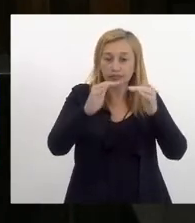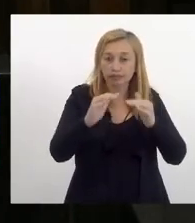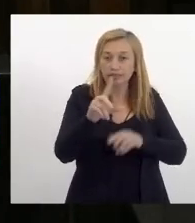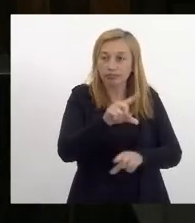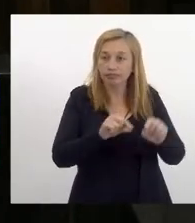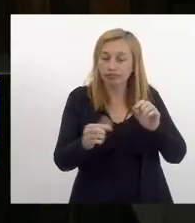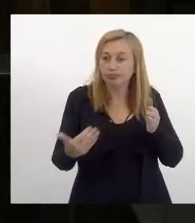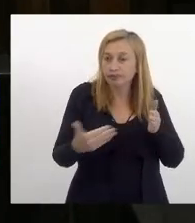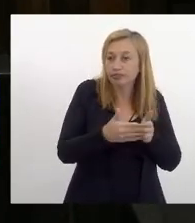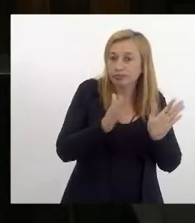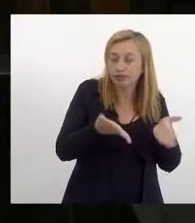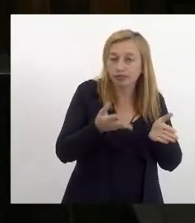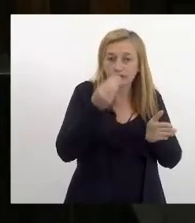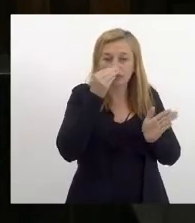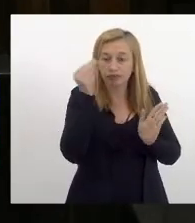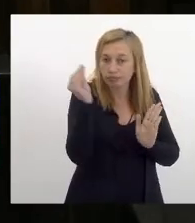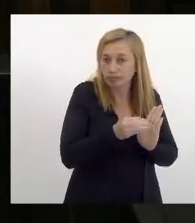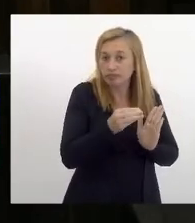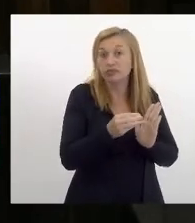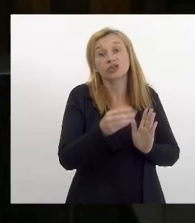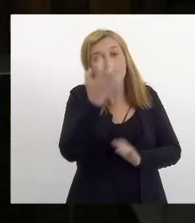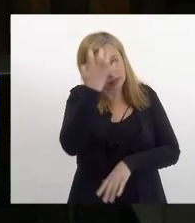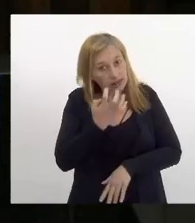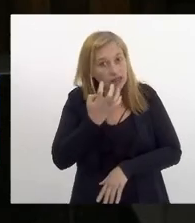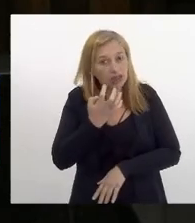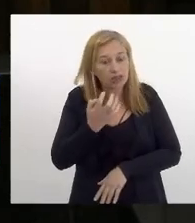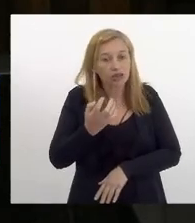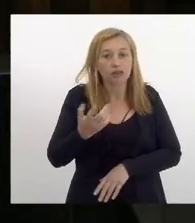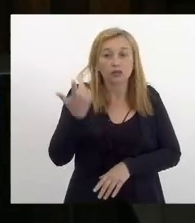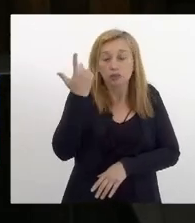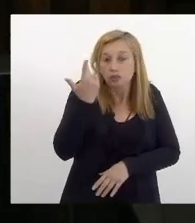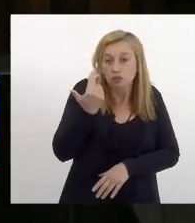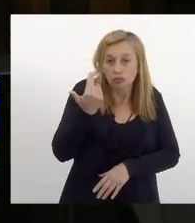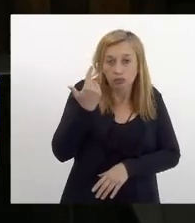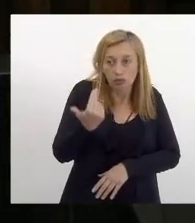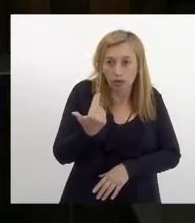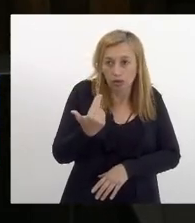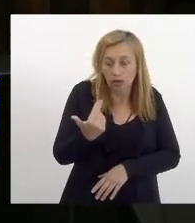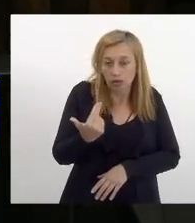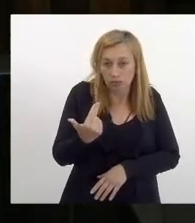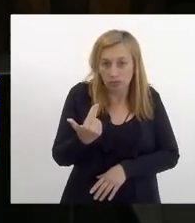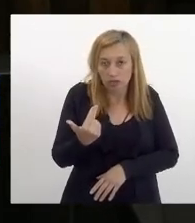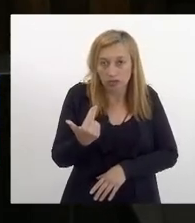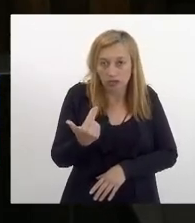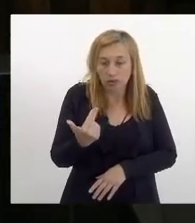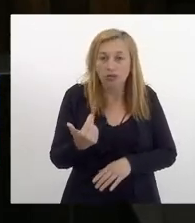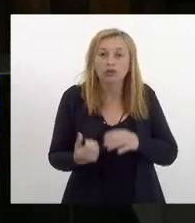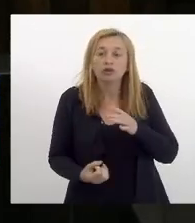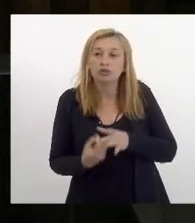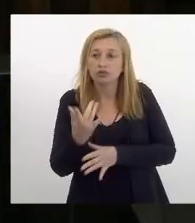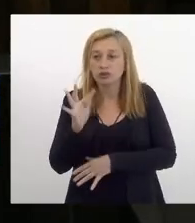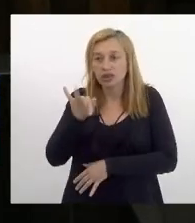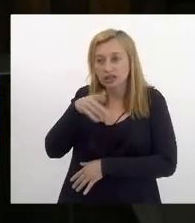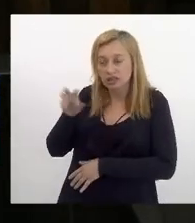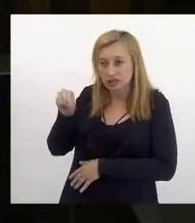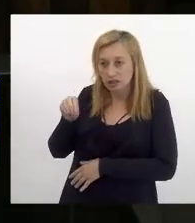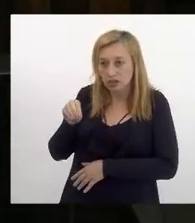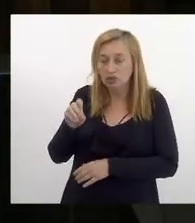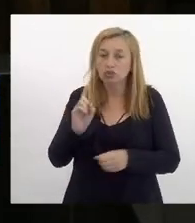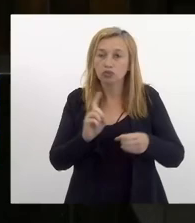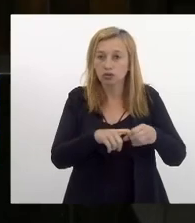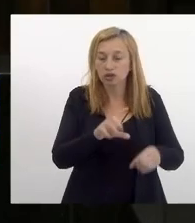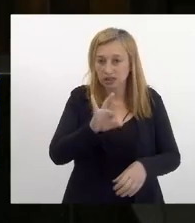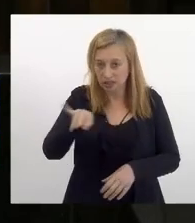até hoje vem sendo desrespeitada o que é muito grave que pela natureza consorciada da fundação CCRJ do consórcio